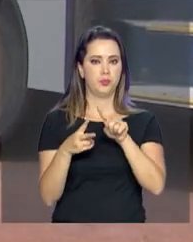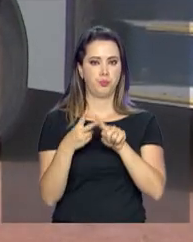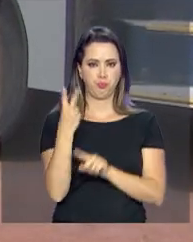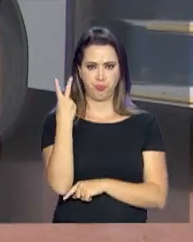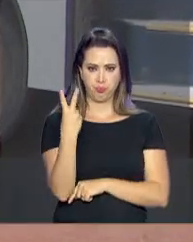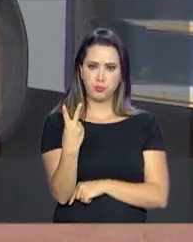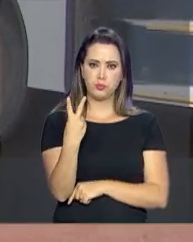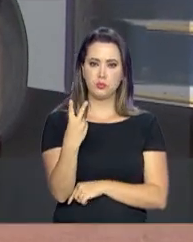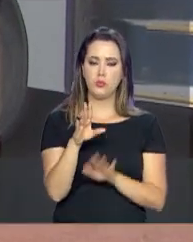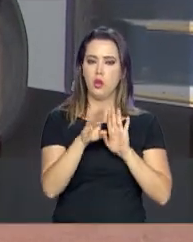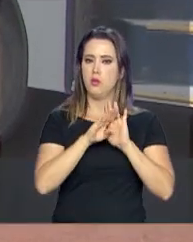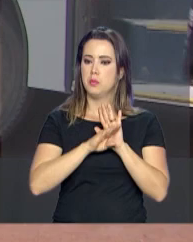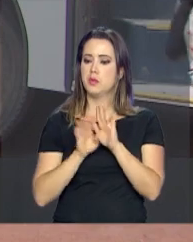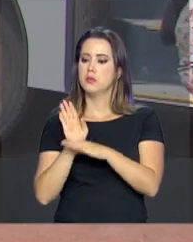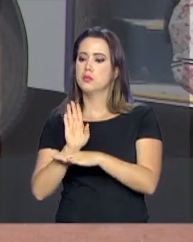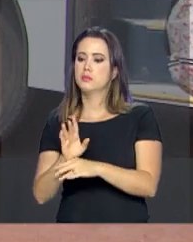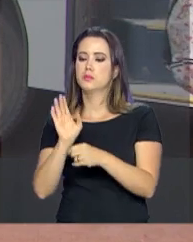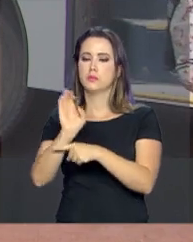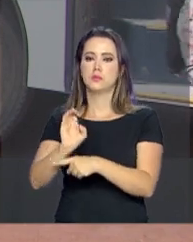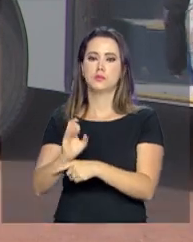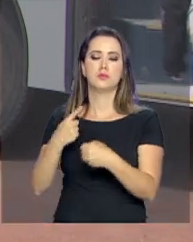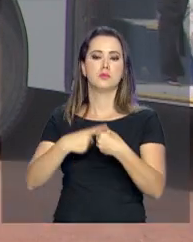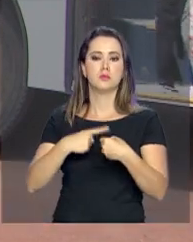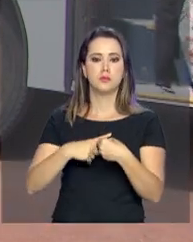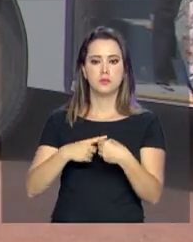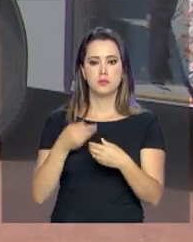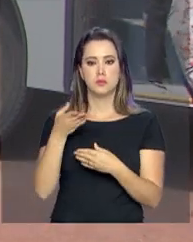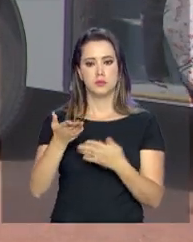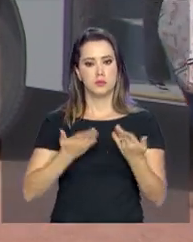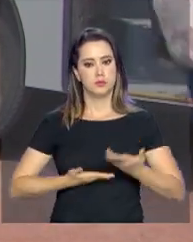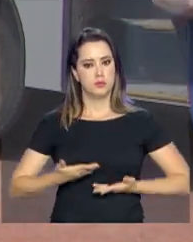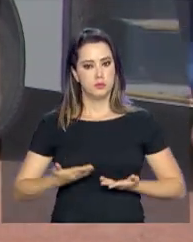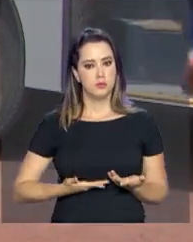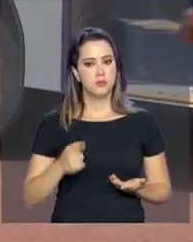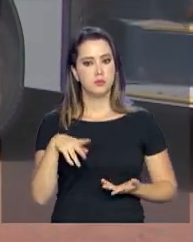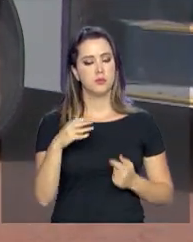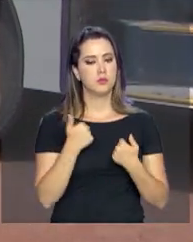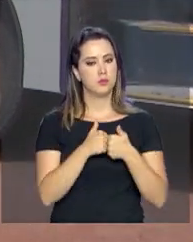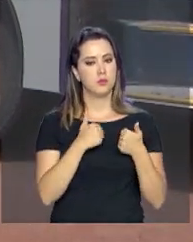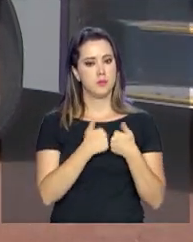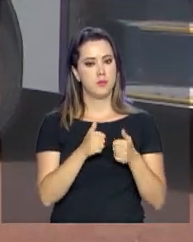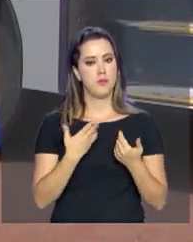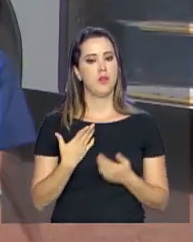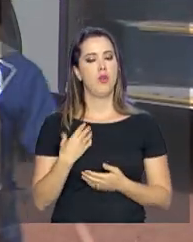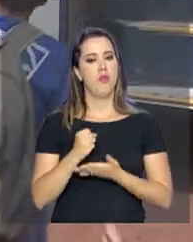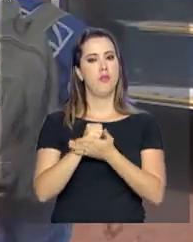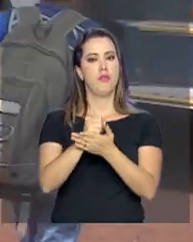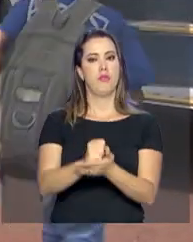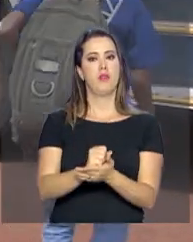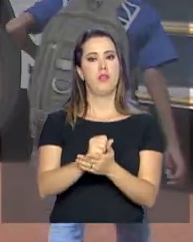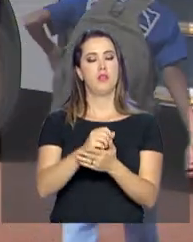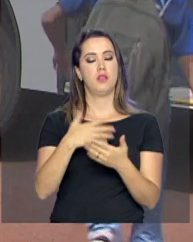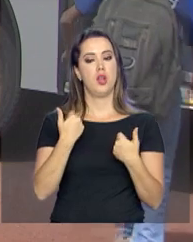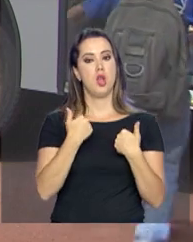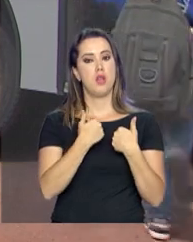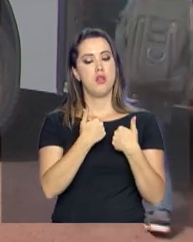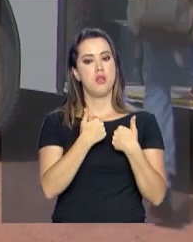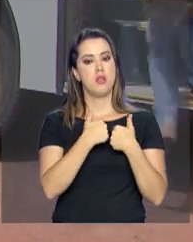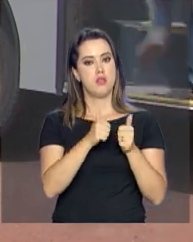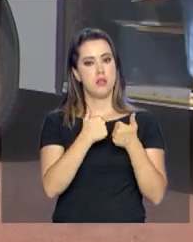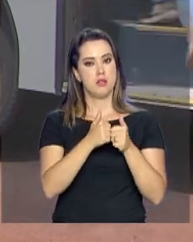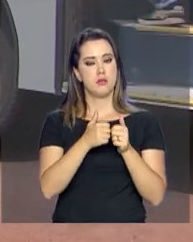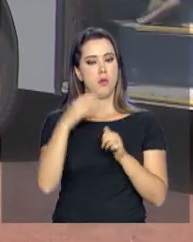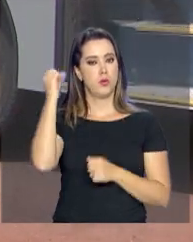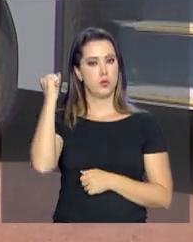apoiar estados e municípios com esse serviço. O caminho da escola fornece ônibus, bicicletas e lanchas. Já o Programa